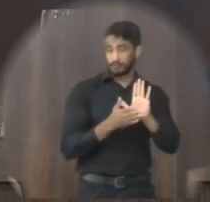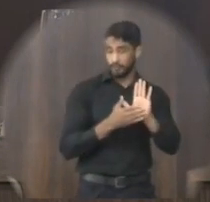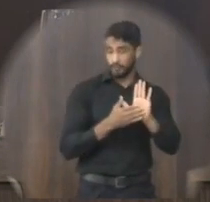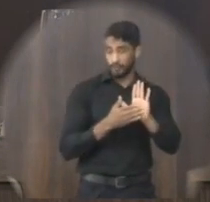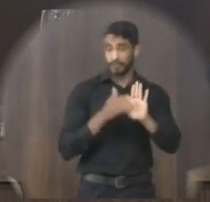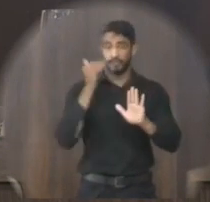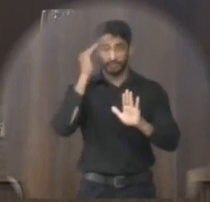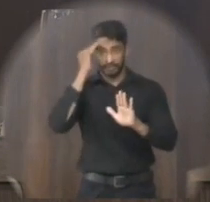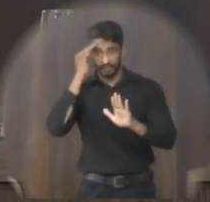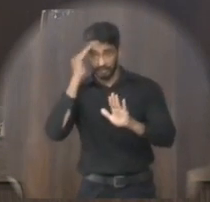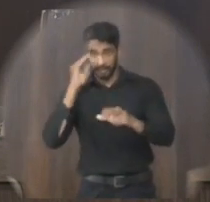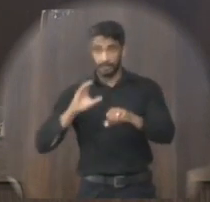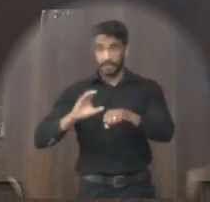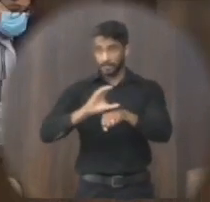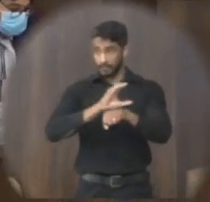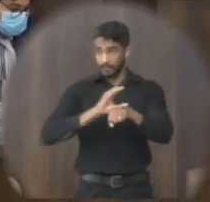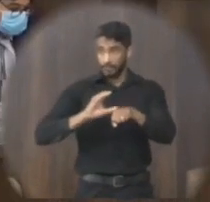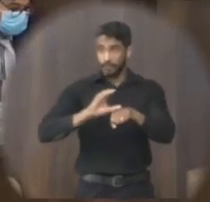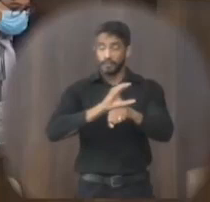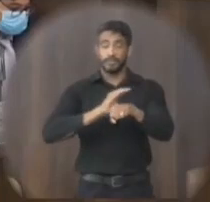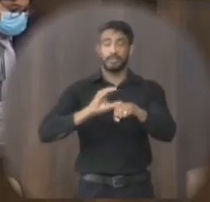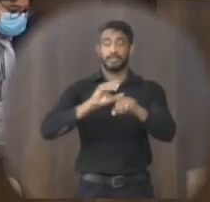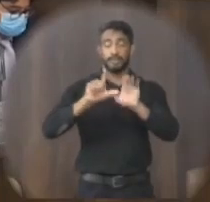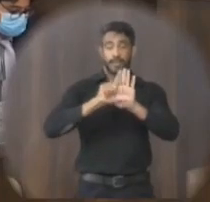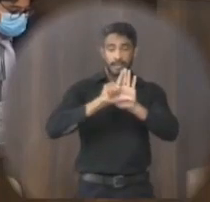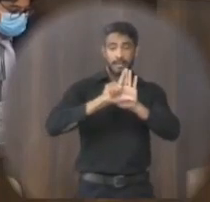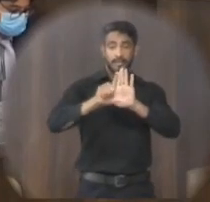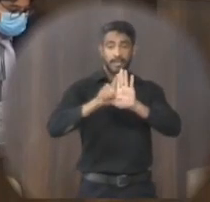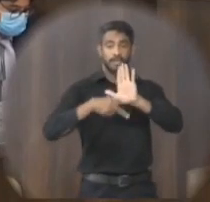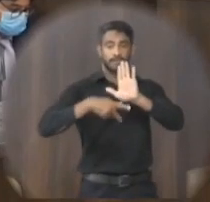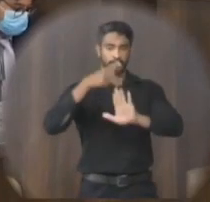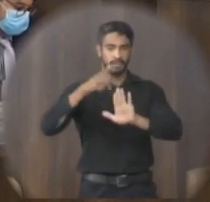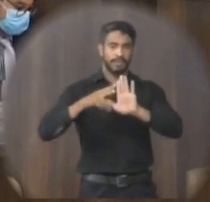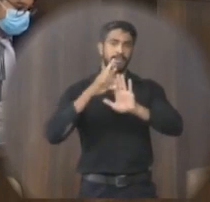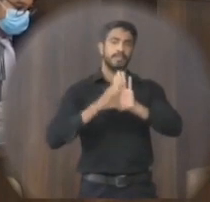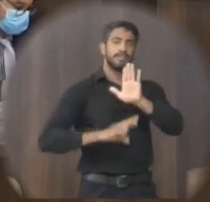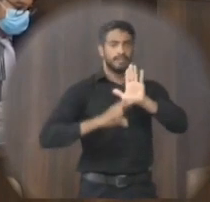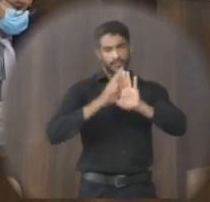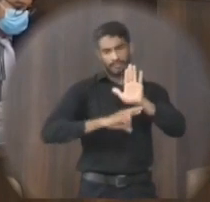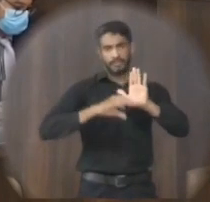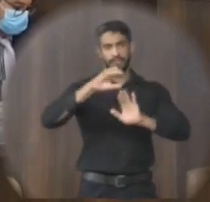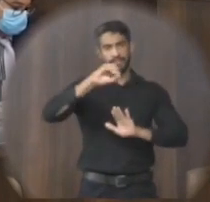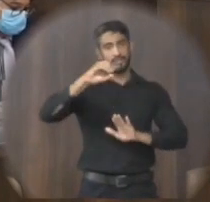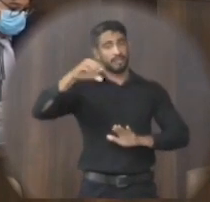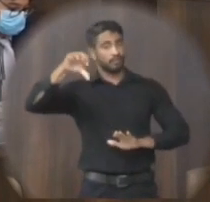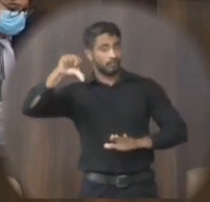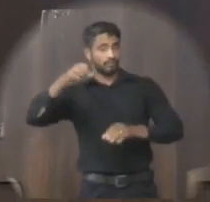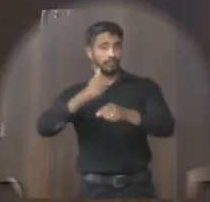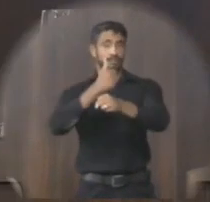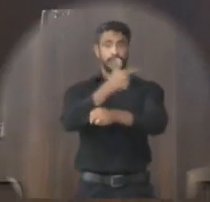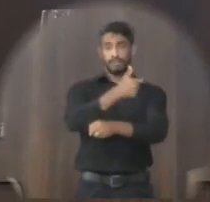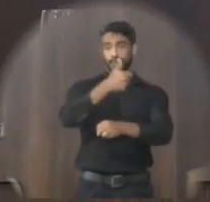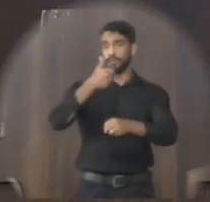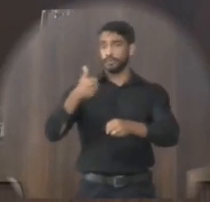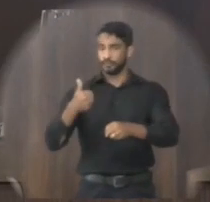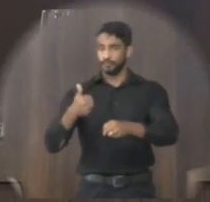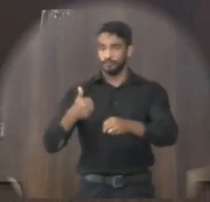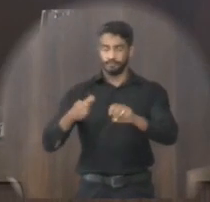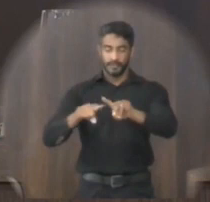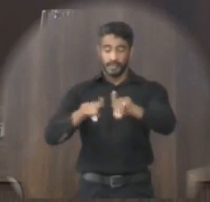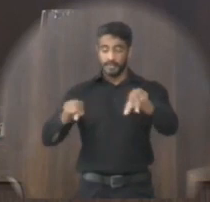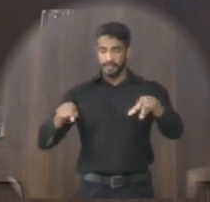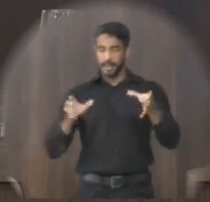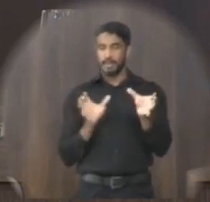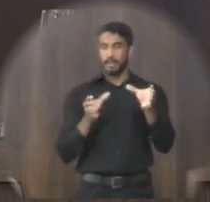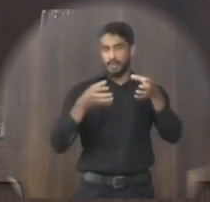concluímos pela constitucionalidade e pela legalidade do projeto de resolução 009-2021. Sala